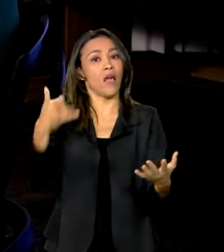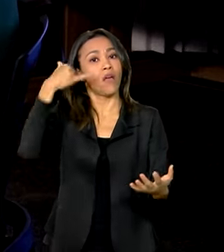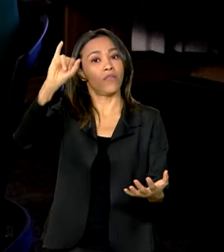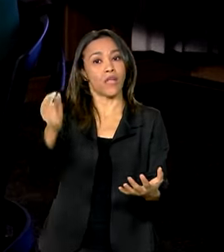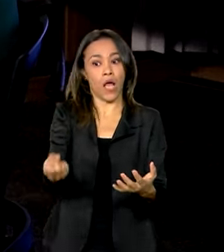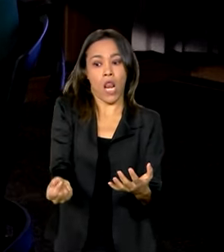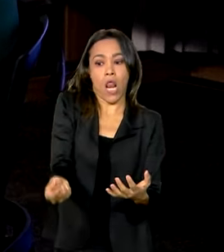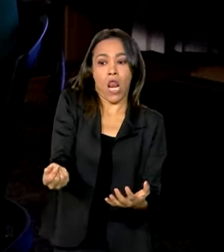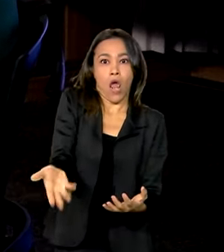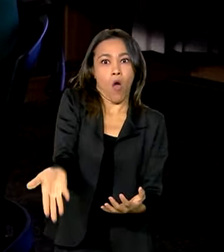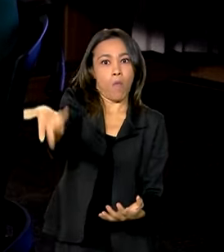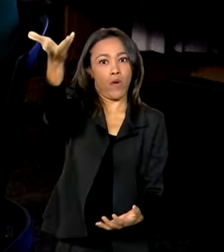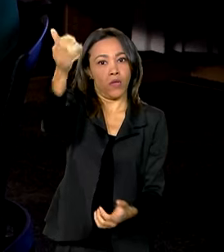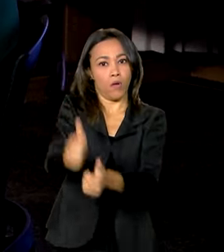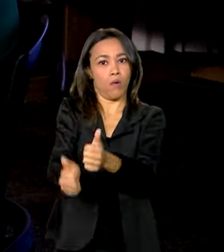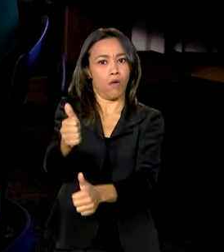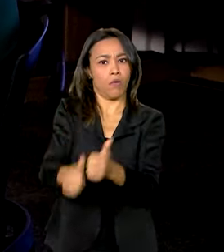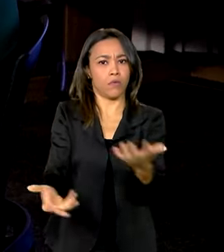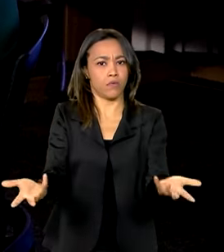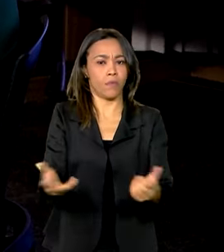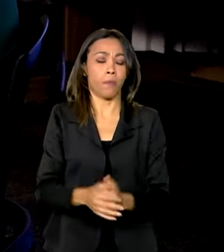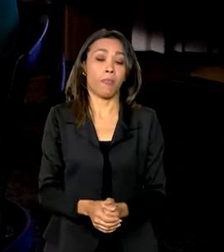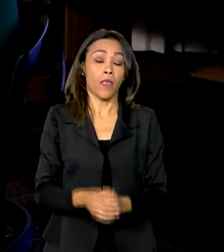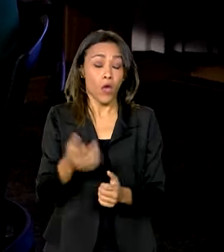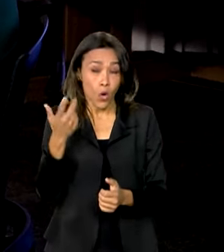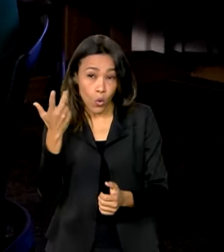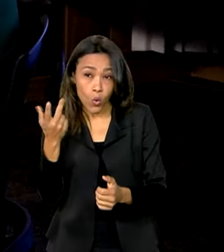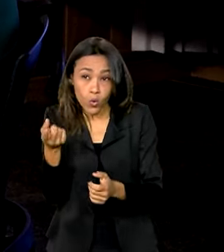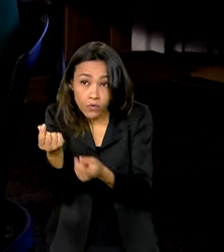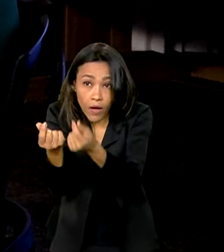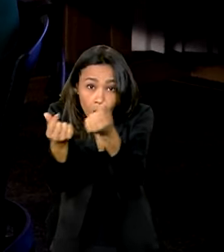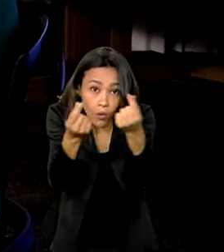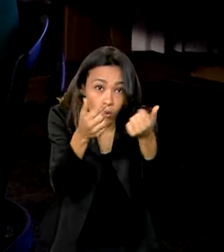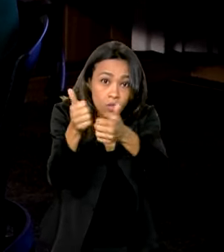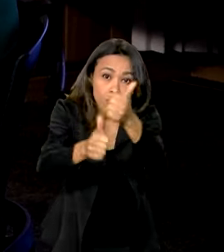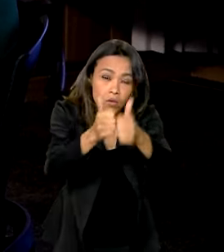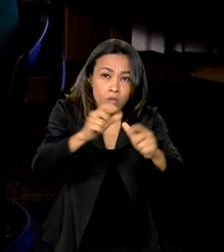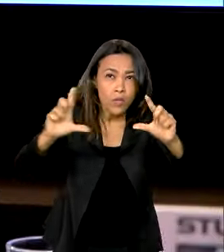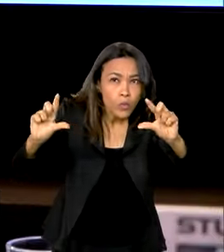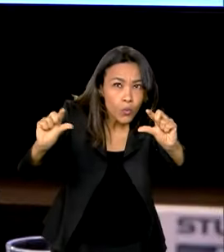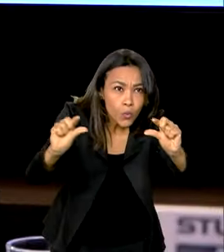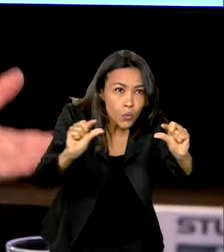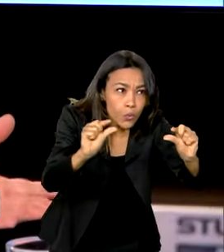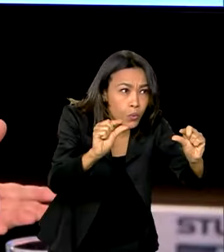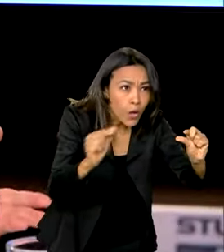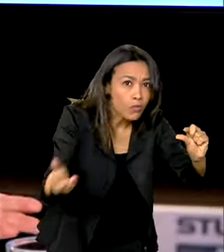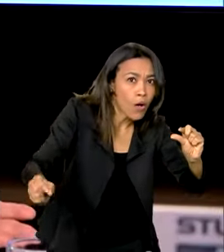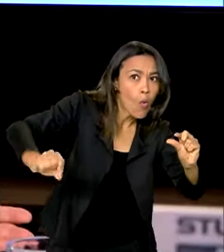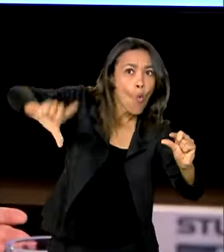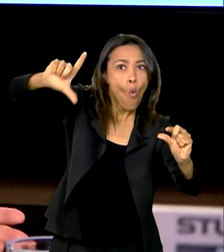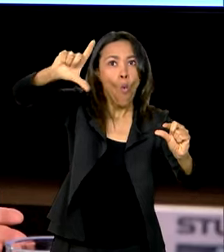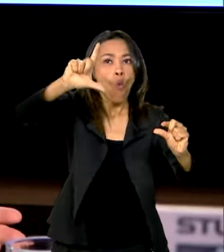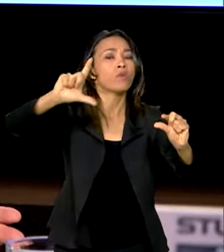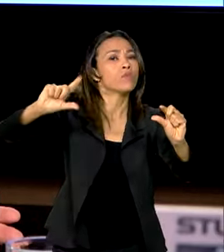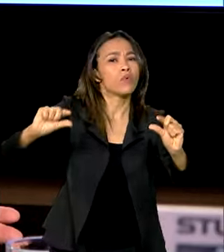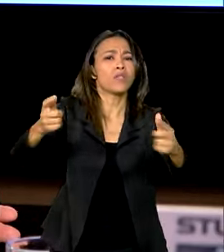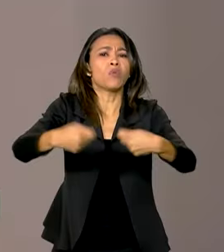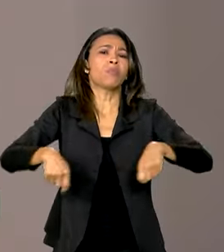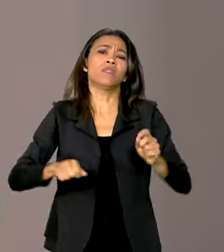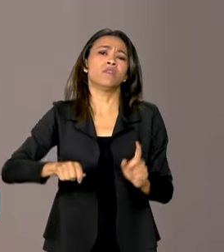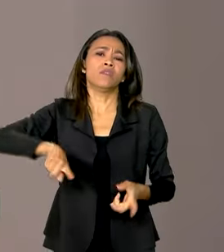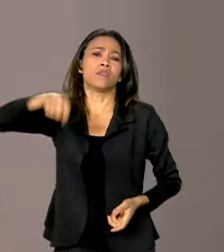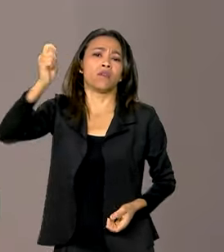monitorar. Na medida que os preços normalizem, não tem especulação, não se faz necessário ter mais leilão.